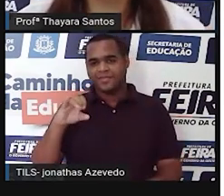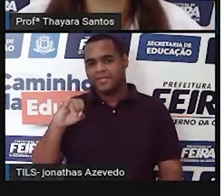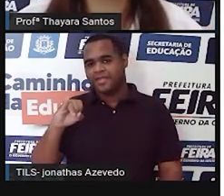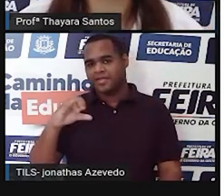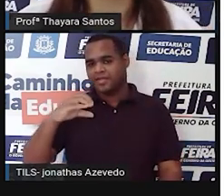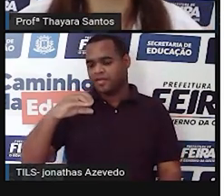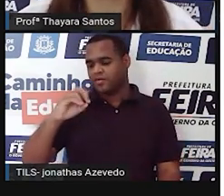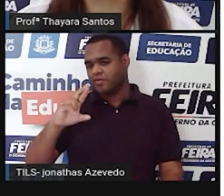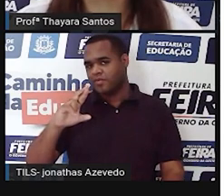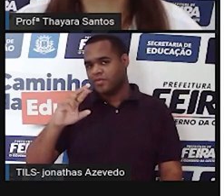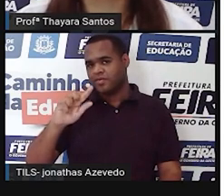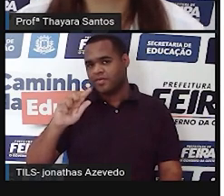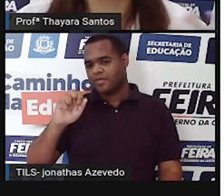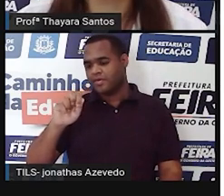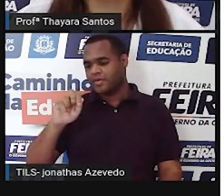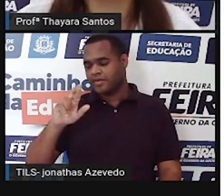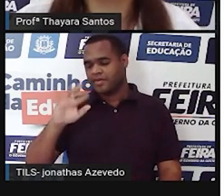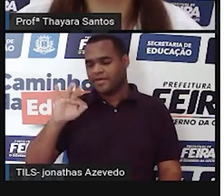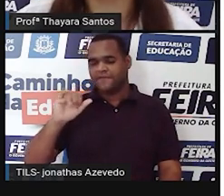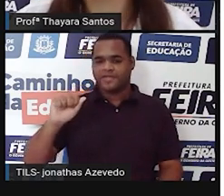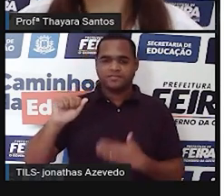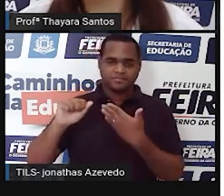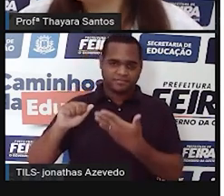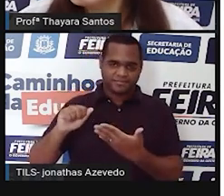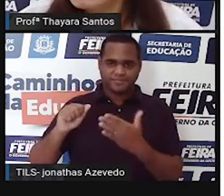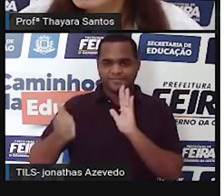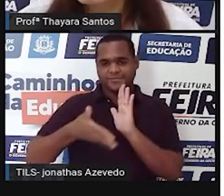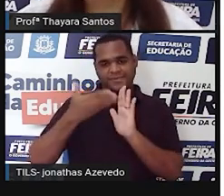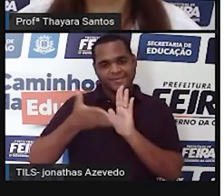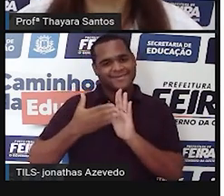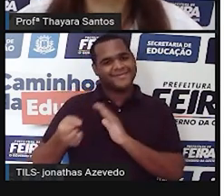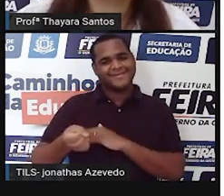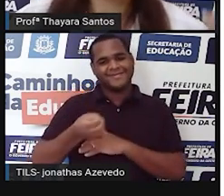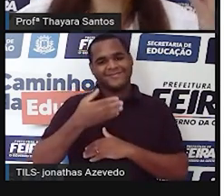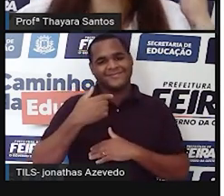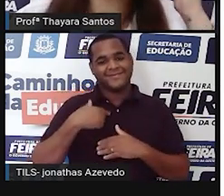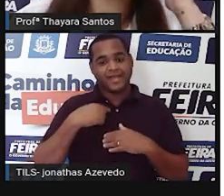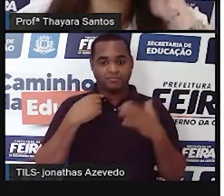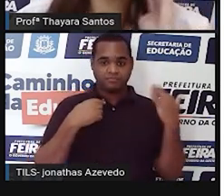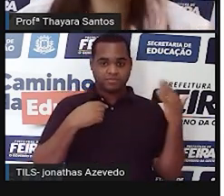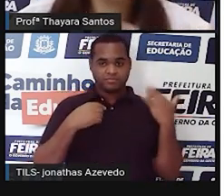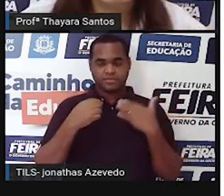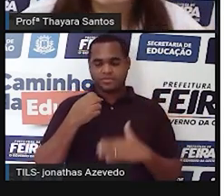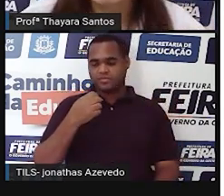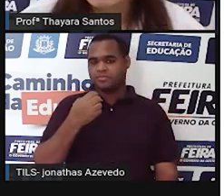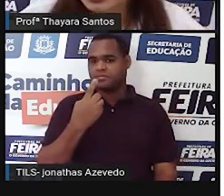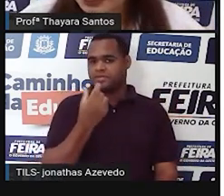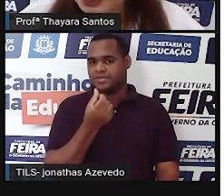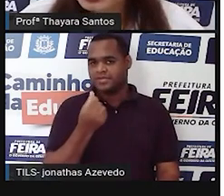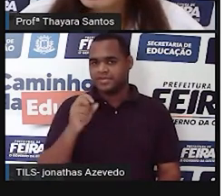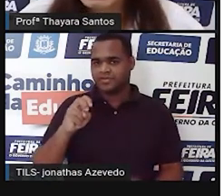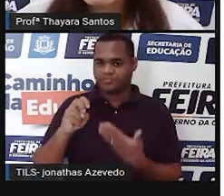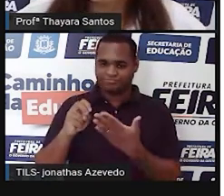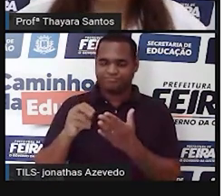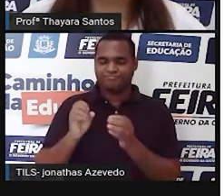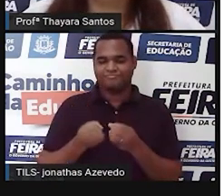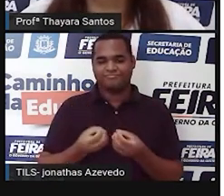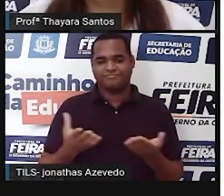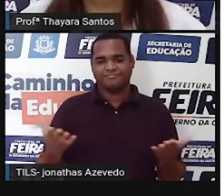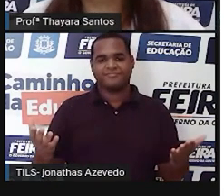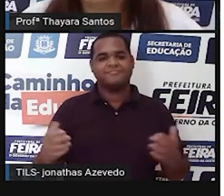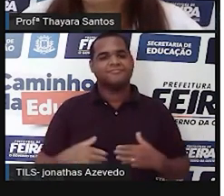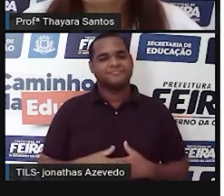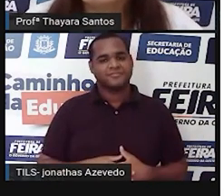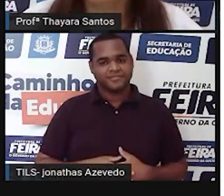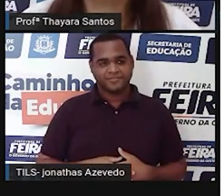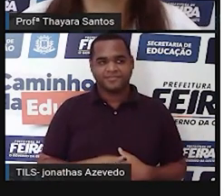traduzir aqui para o português, seria Micrografia, o nome do livro que ele publicou em 1665. Então,